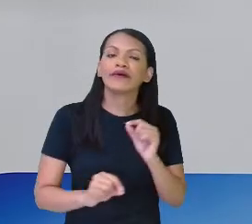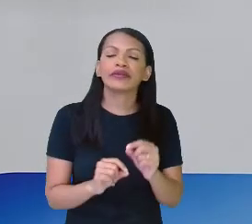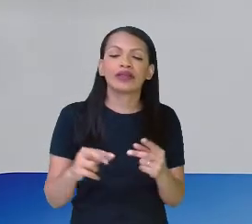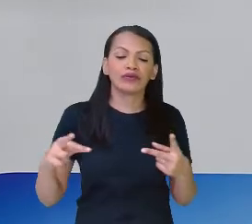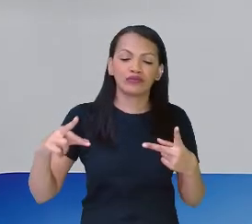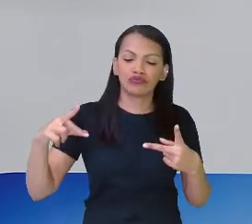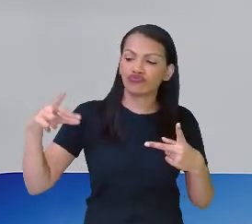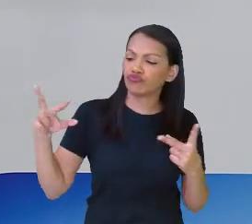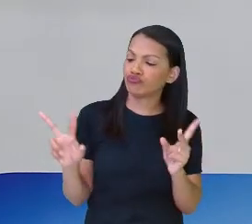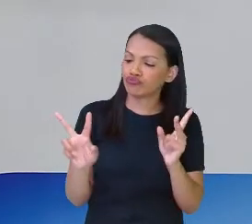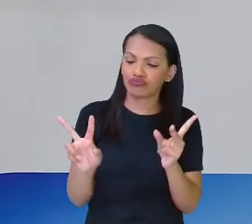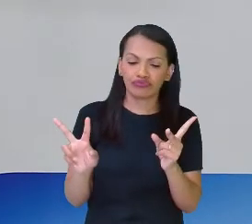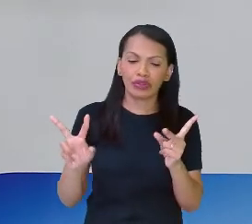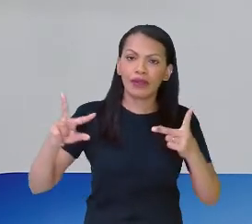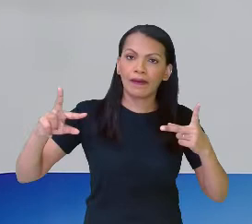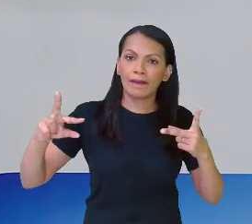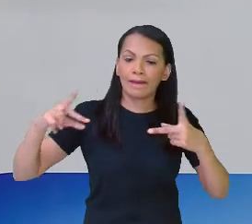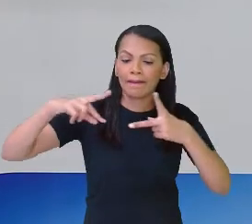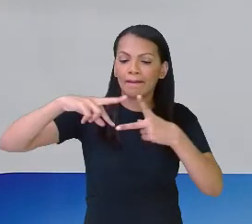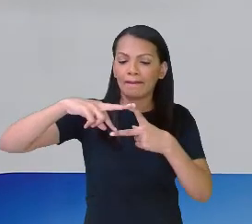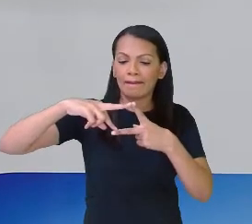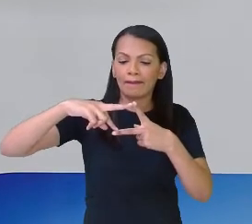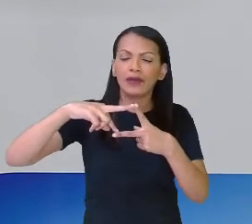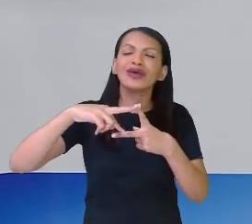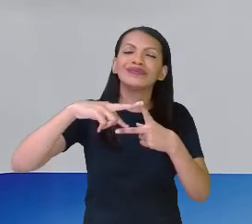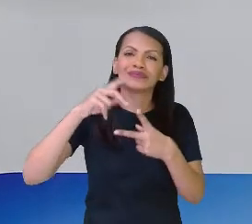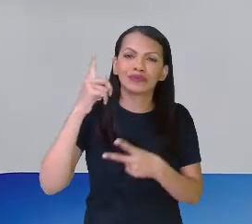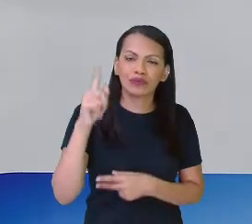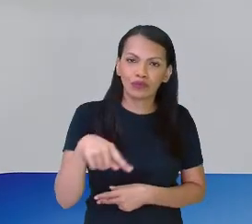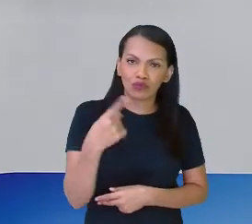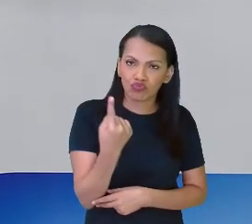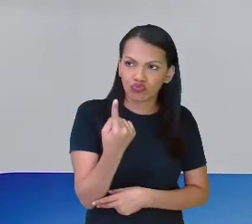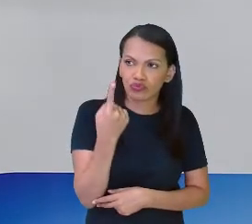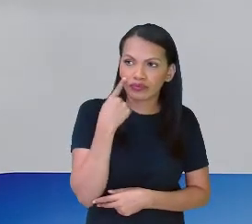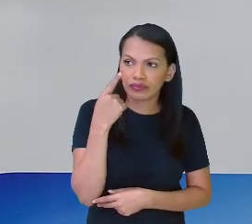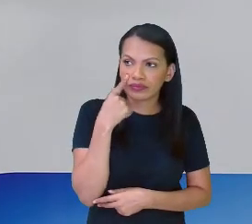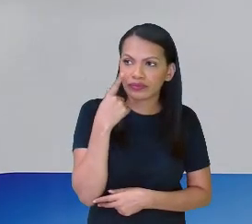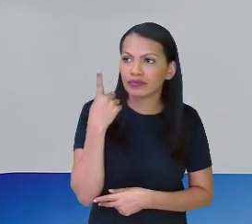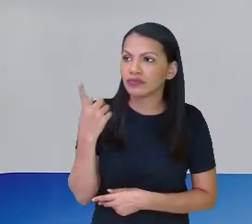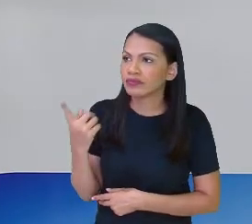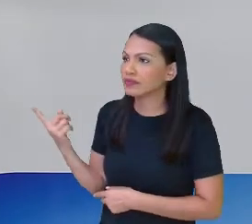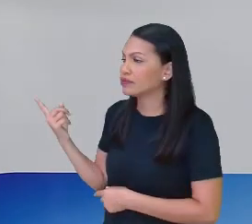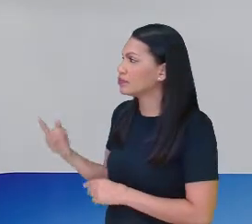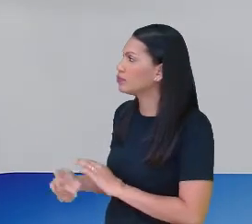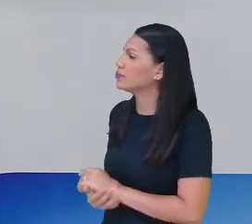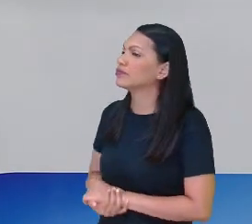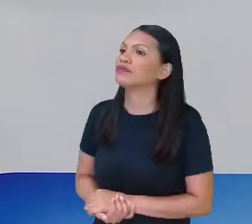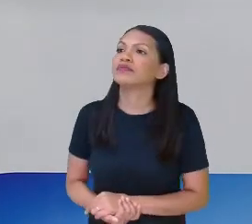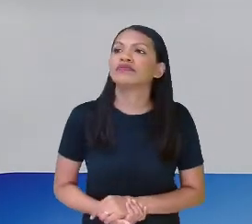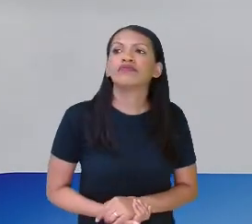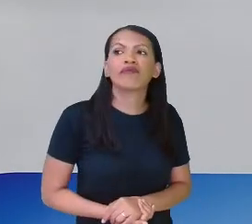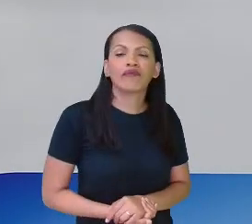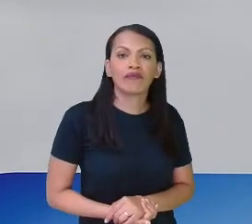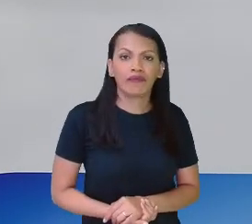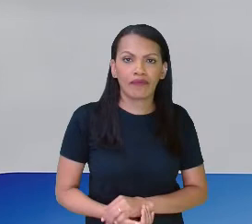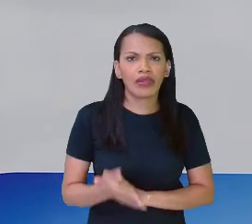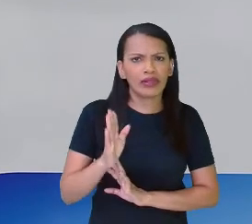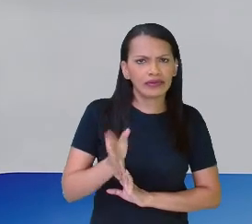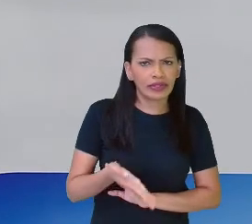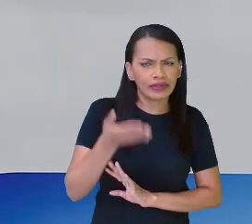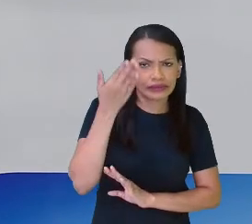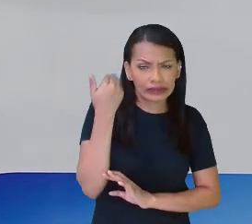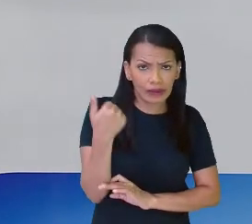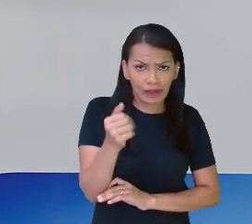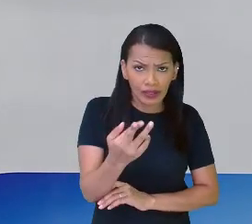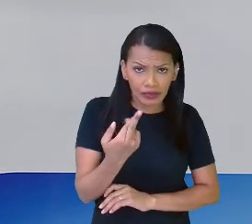vai dar um. E então, qual é a área deste polígono verde aí? Será que agora vocês já